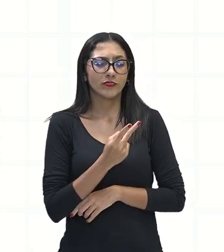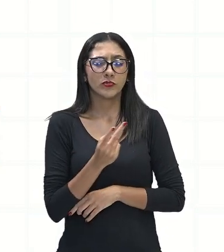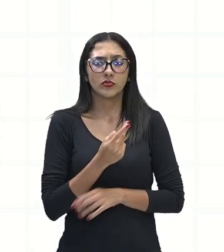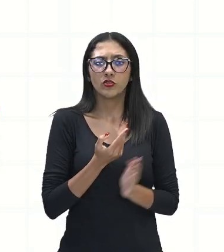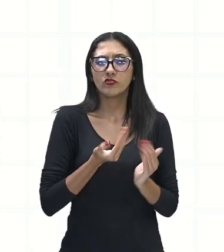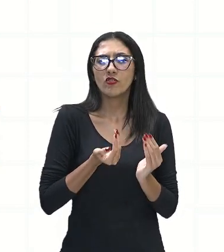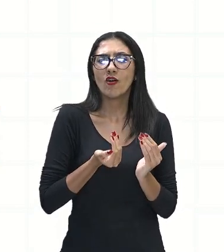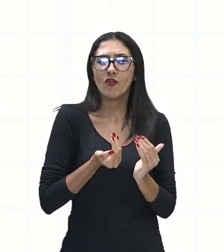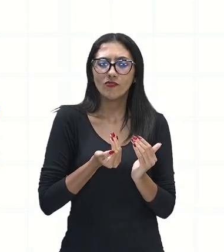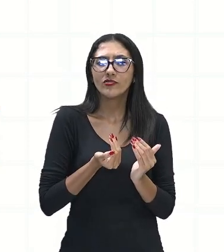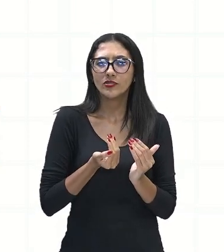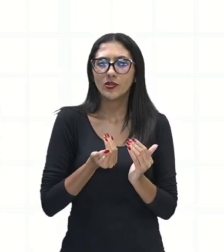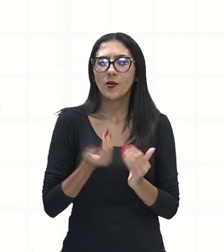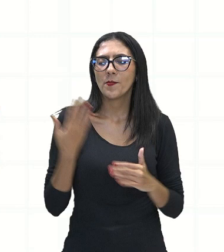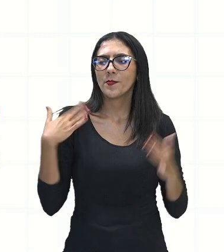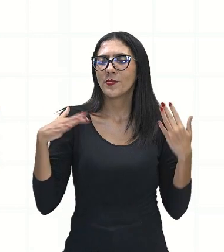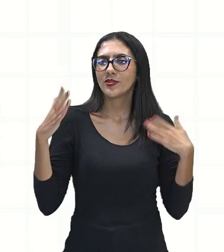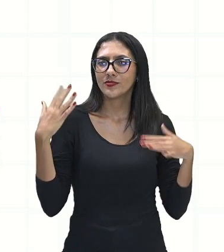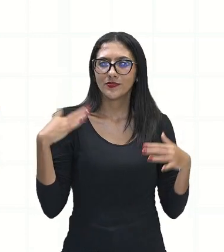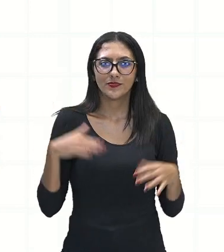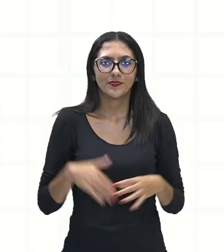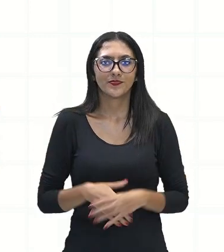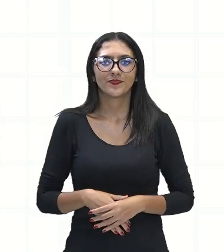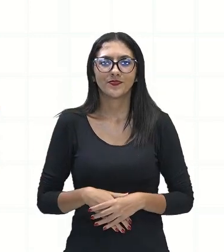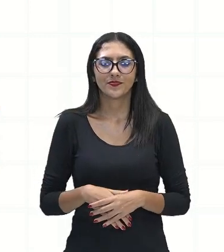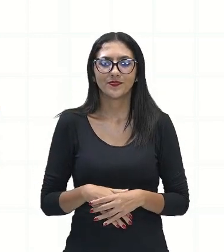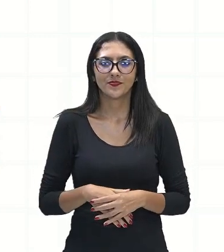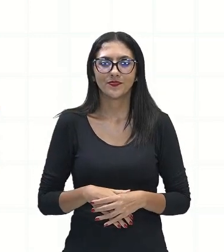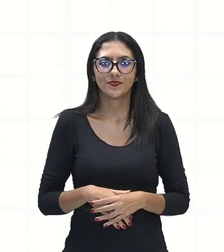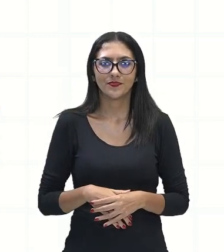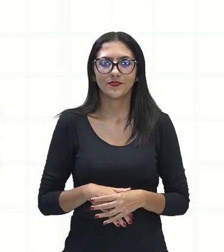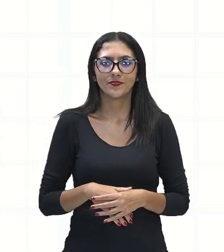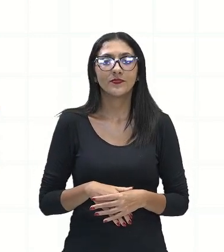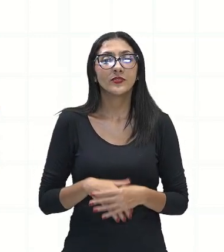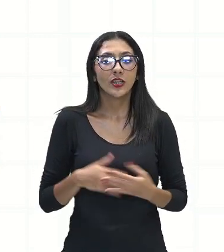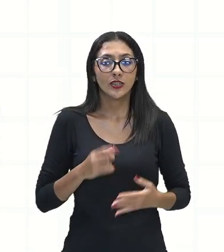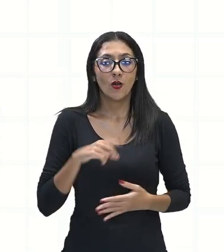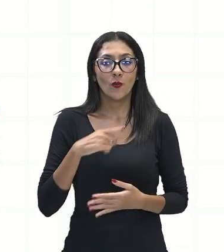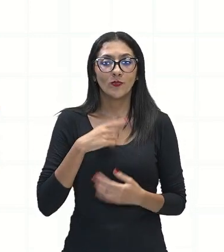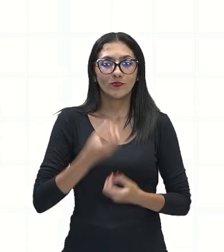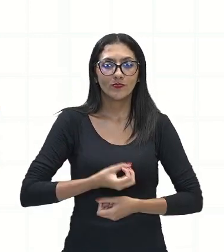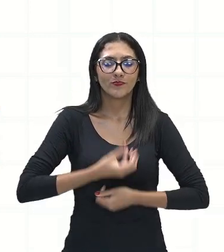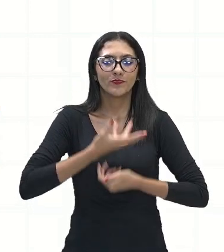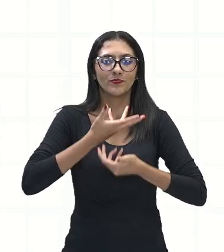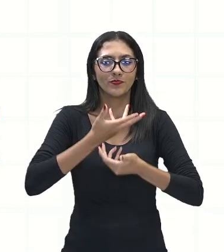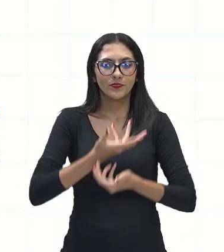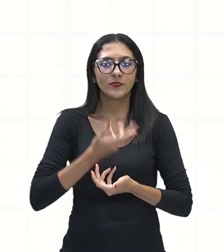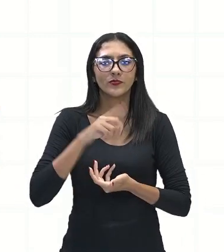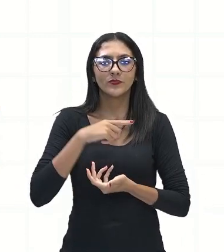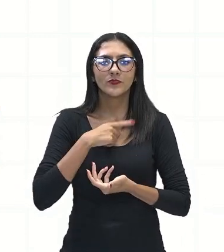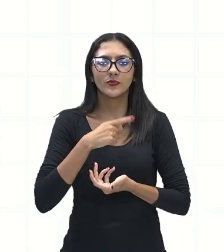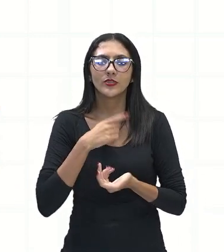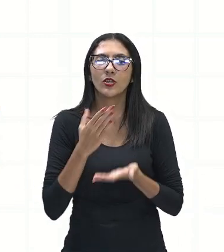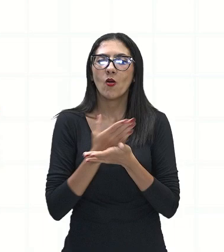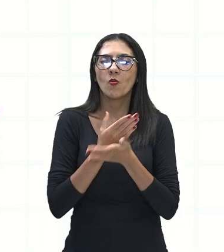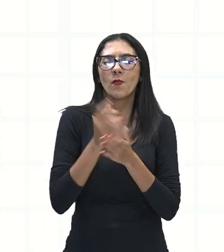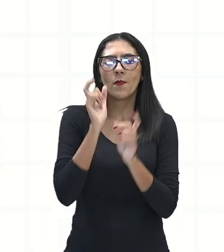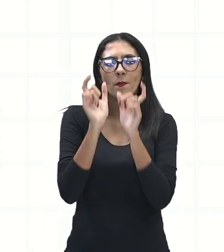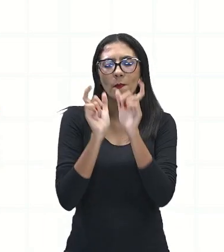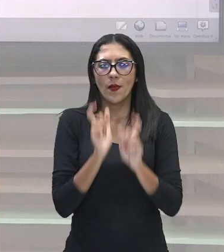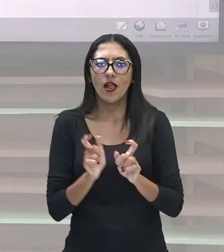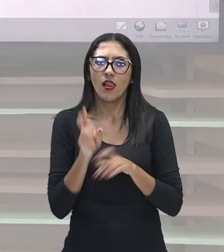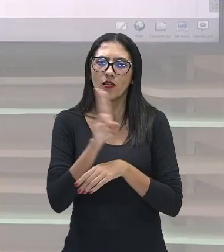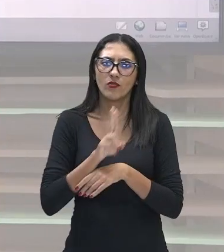estão ali na aventura. Então, a poesia tem esse objetivo de usar determinadas palavras que vão